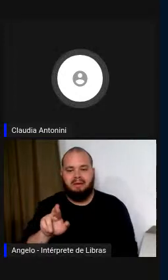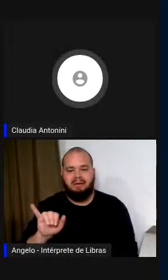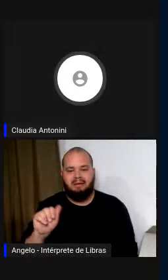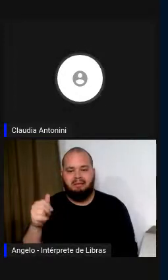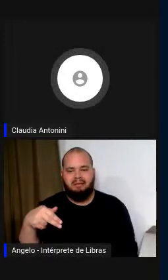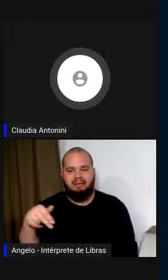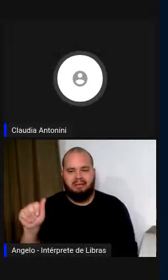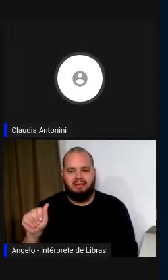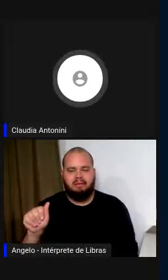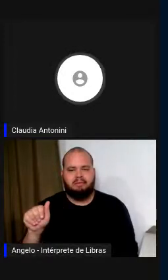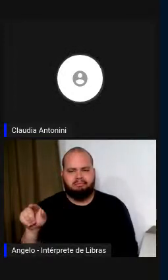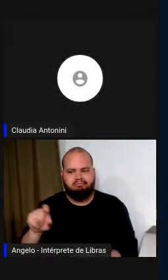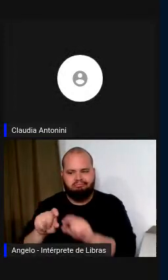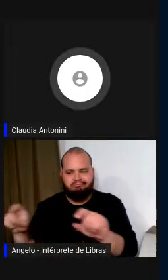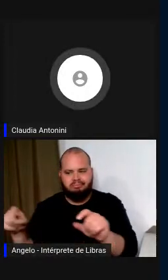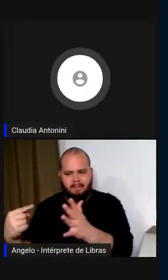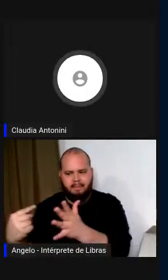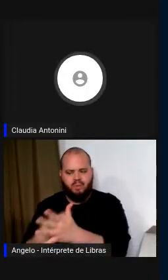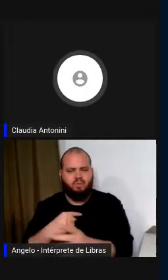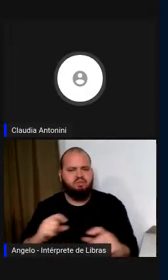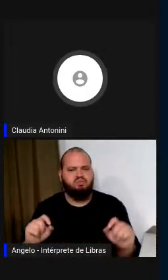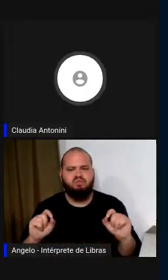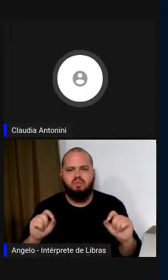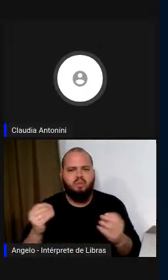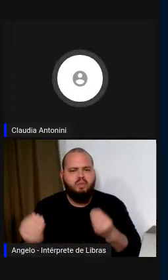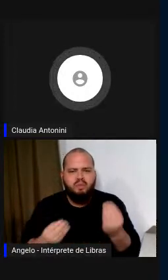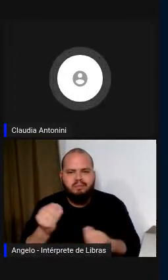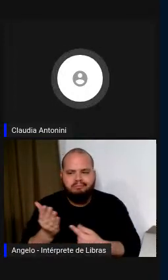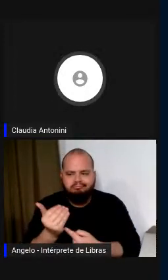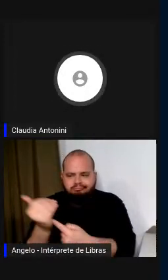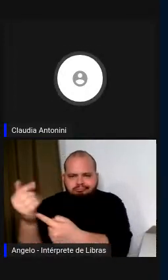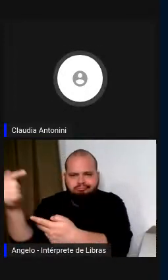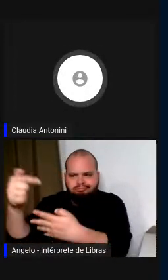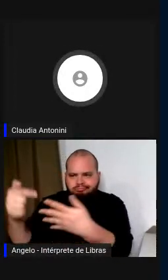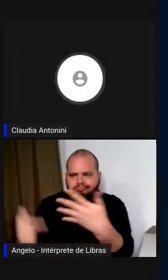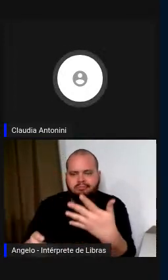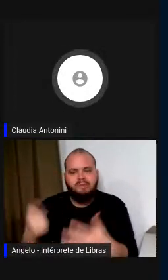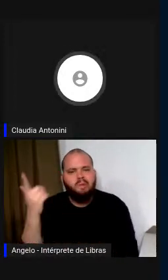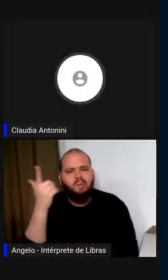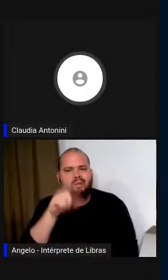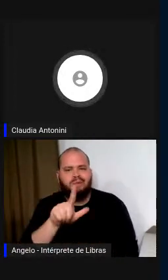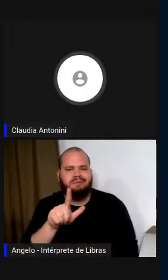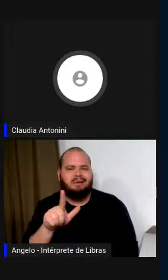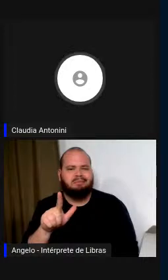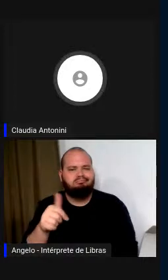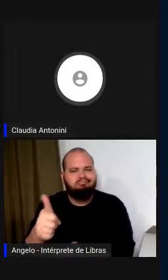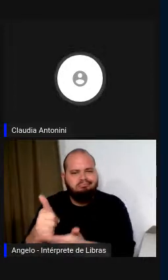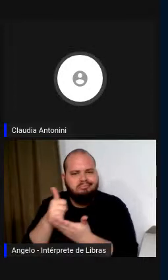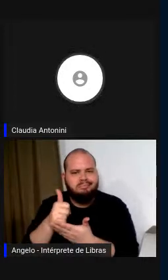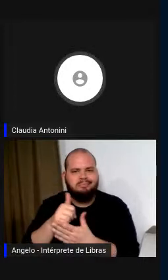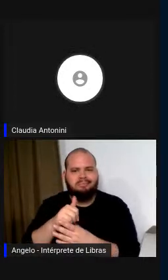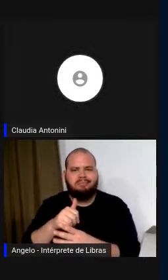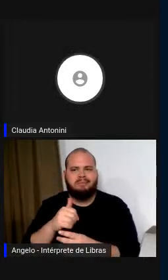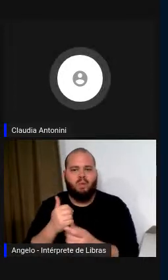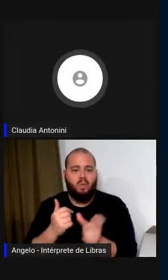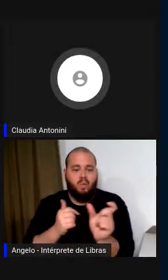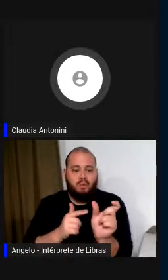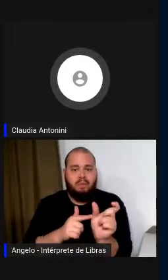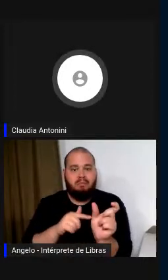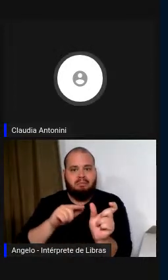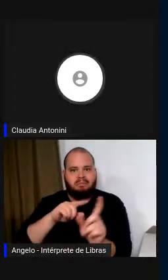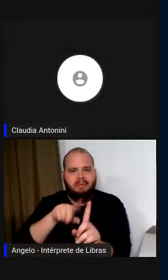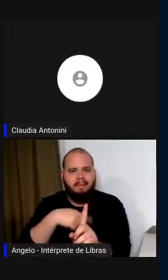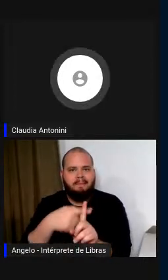essas tecnologias conseguem atribuir ao mesmo termo mais de um significado? O